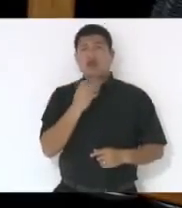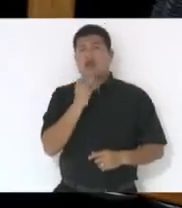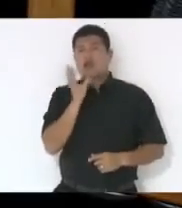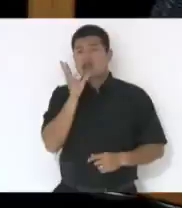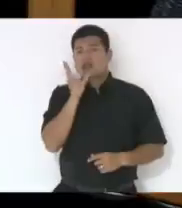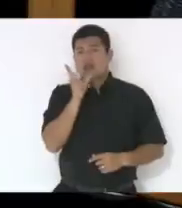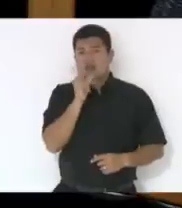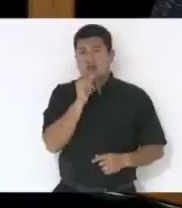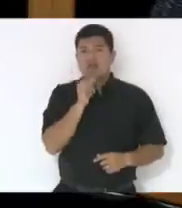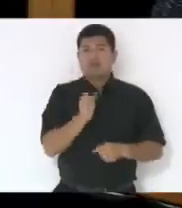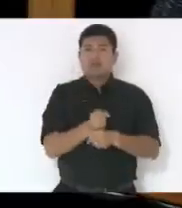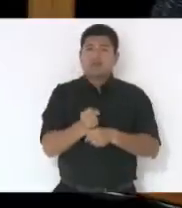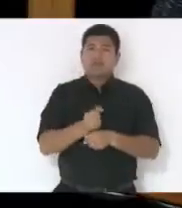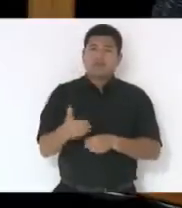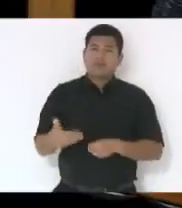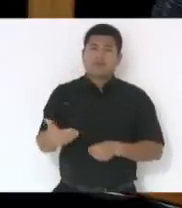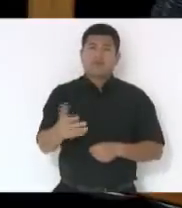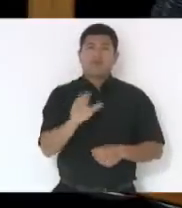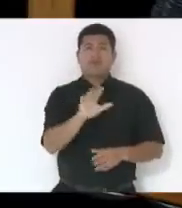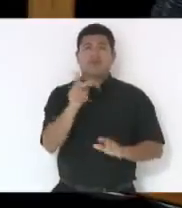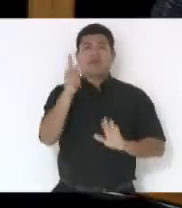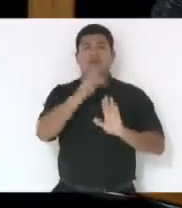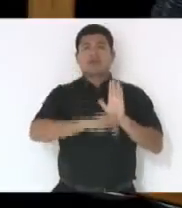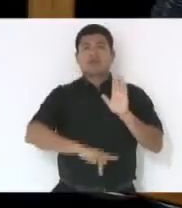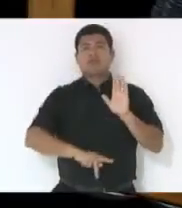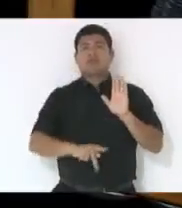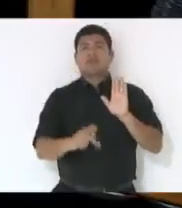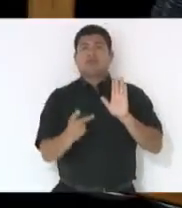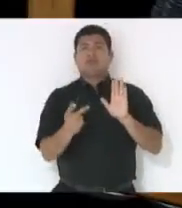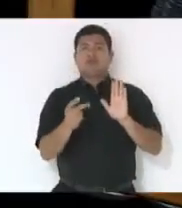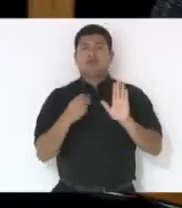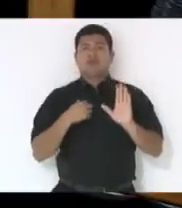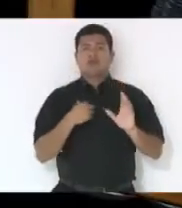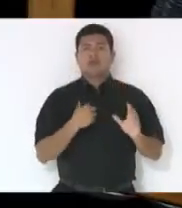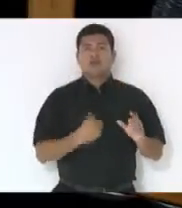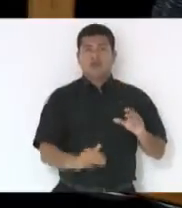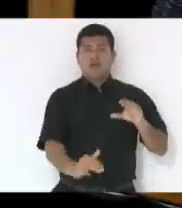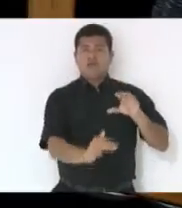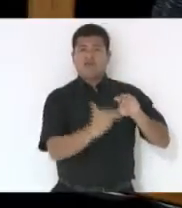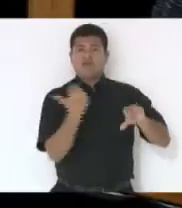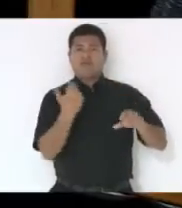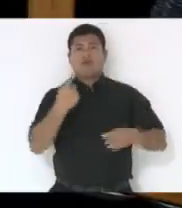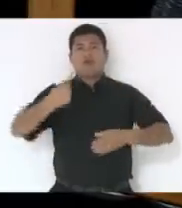projetos que vêm diretamente das comissões, deputado Adeluca,